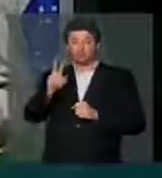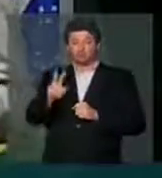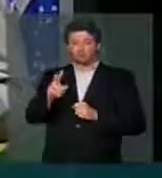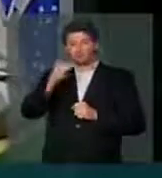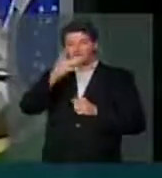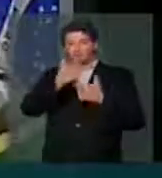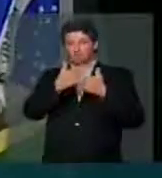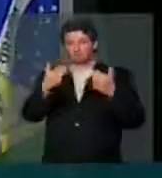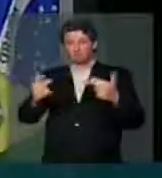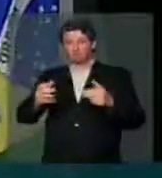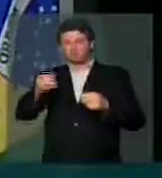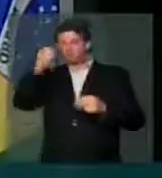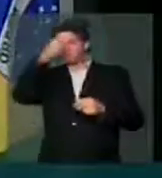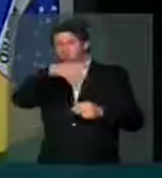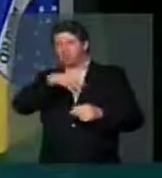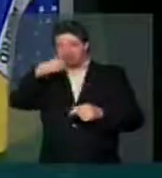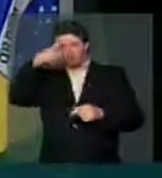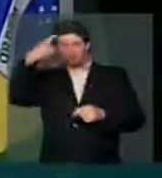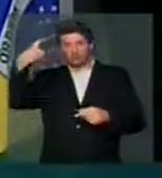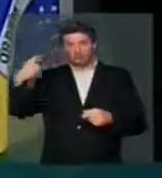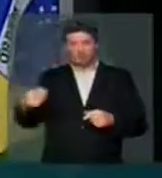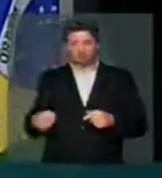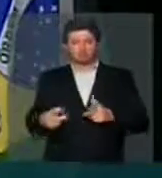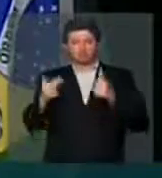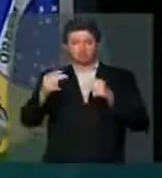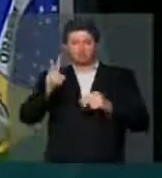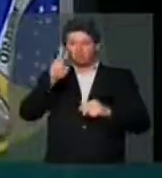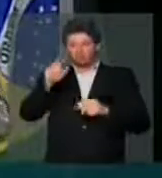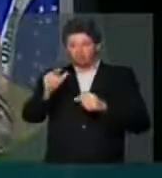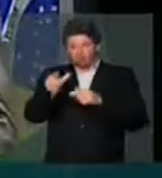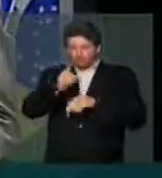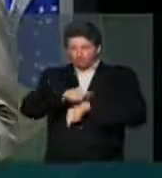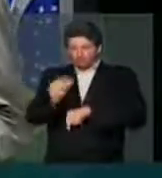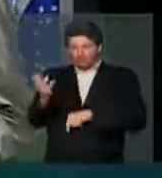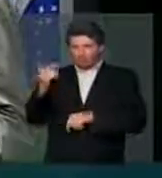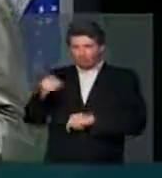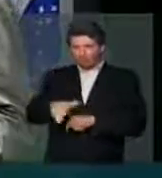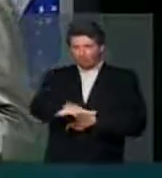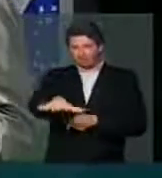cenas de selvageria como vi há poucos minutos